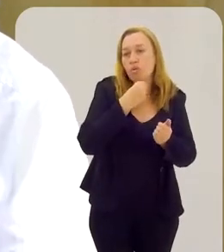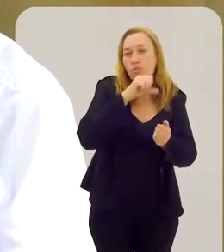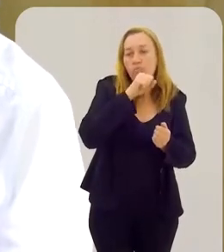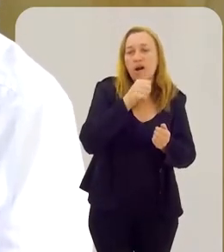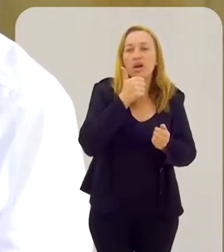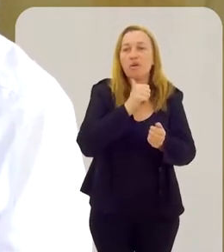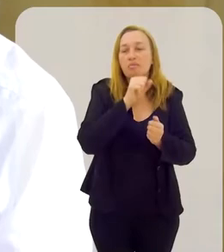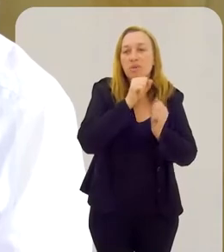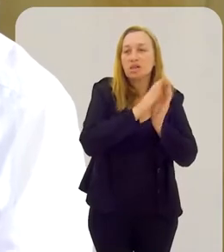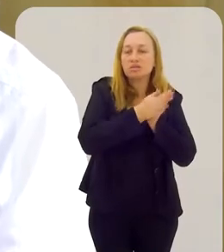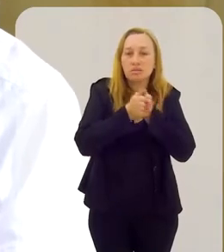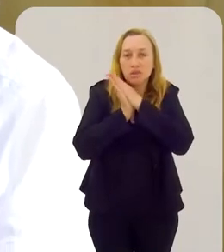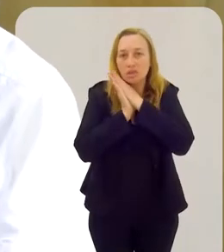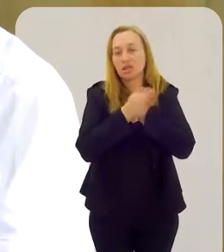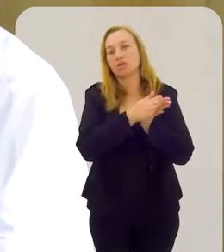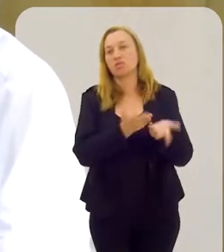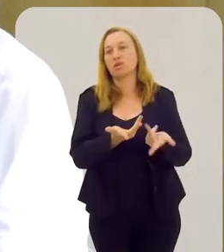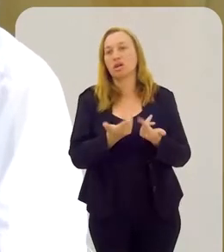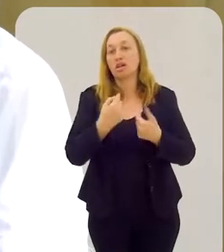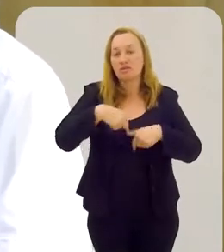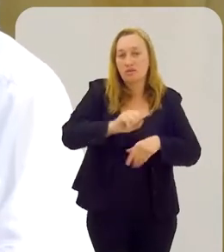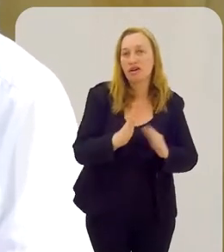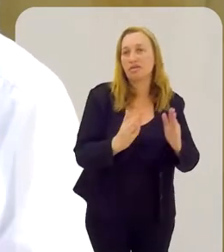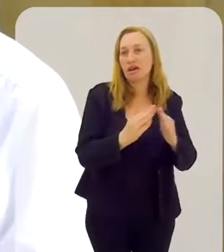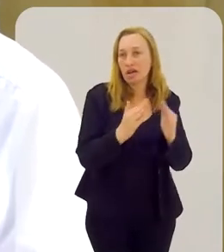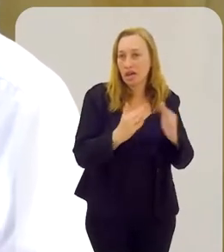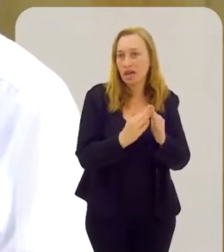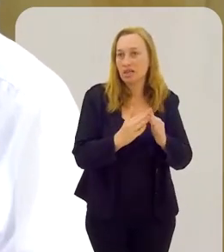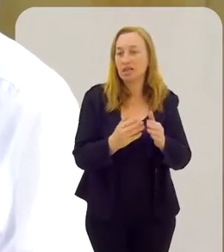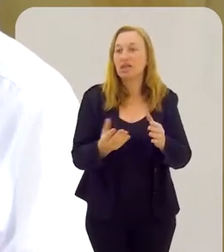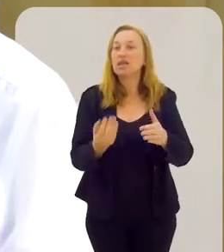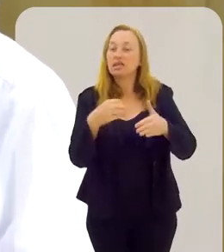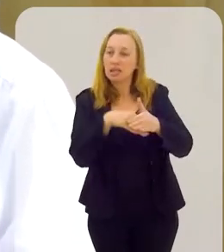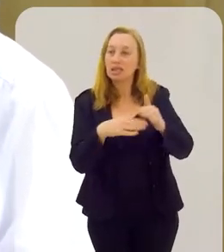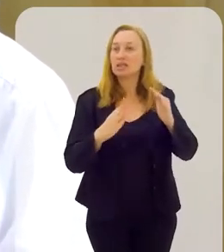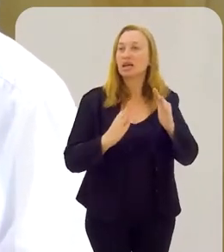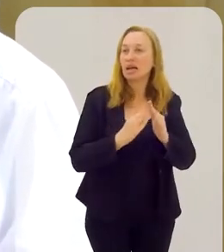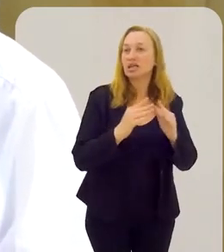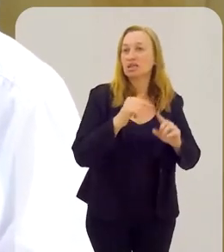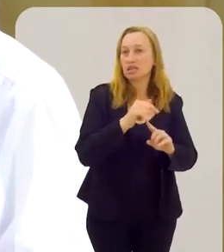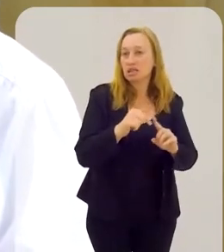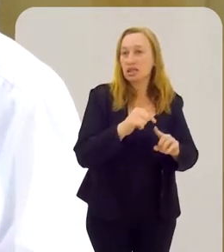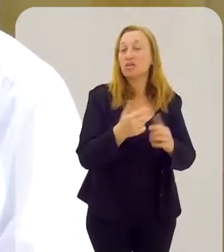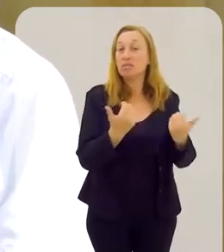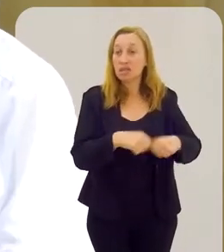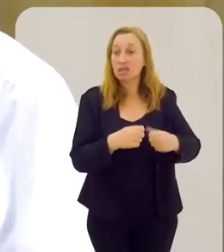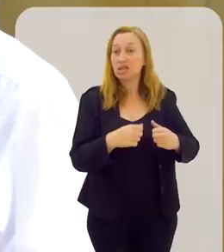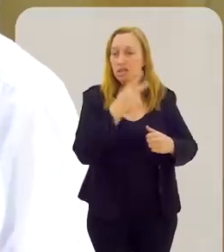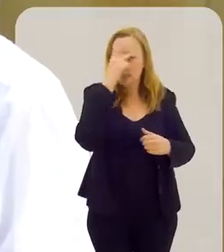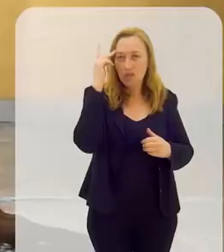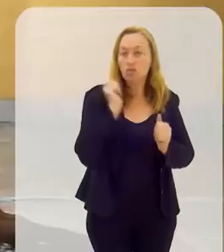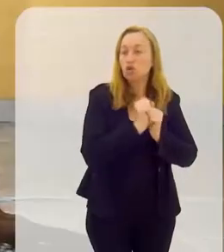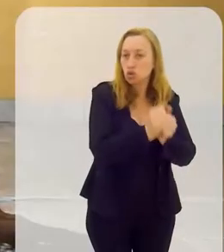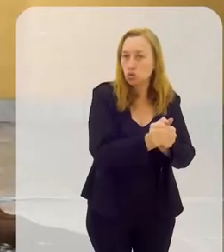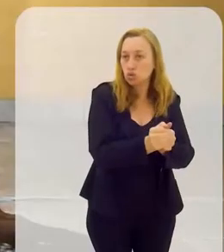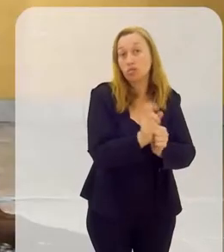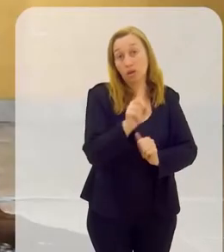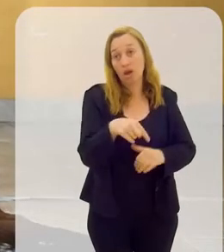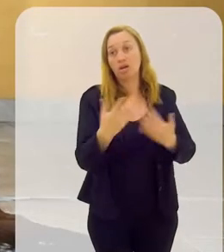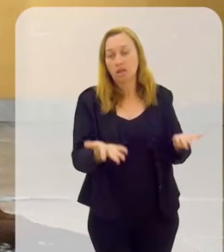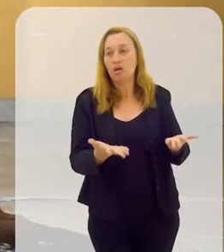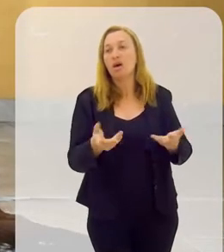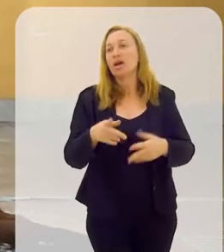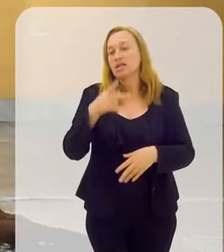vai para a casa do zelador, ele não precisa estar, porque até para essa pessoa estar na casa de santo, você tem que ter alguém junto com ela.